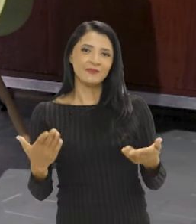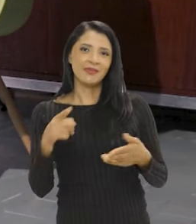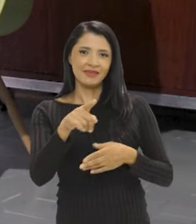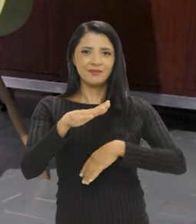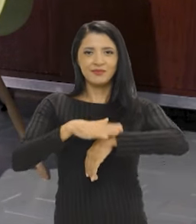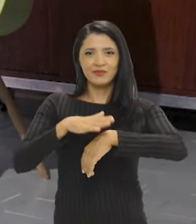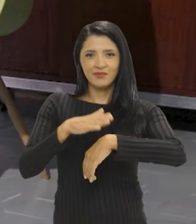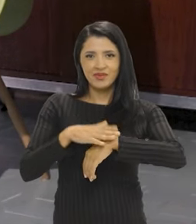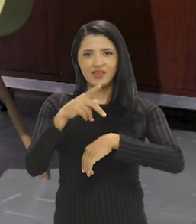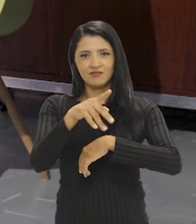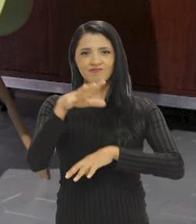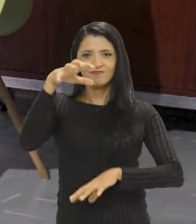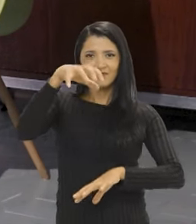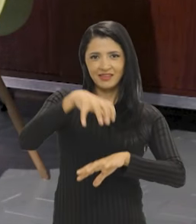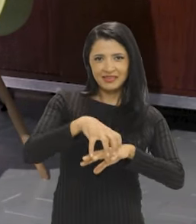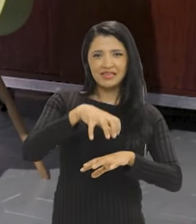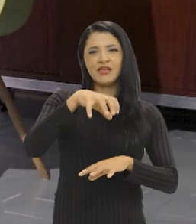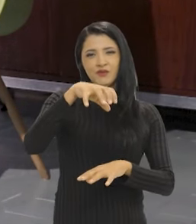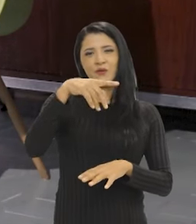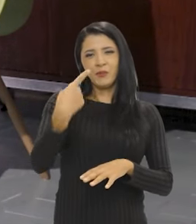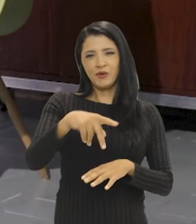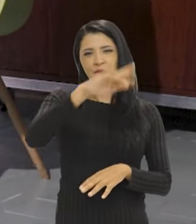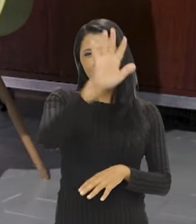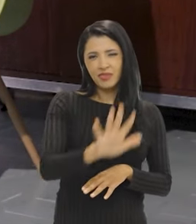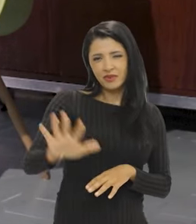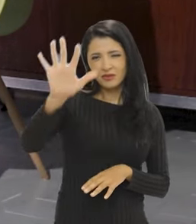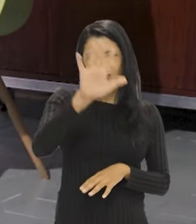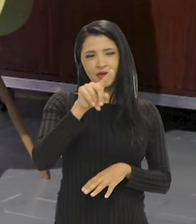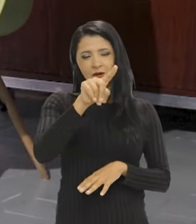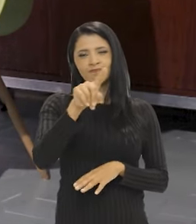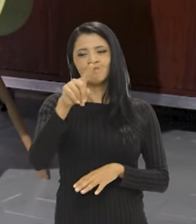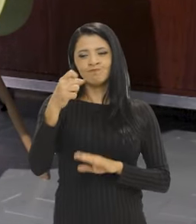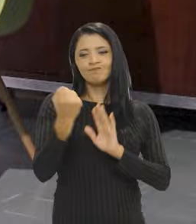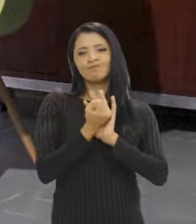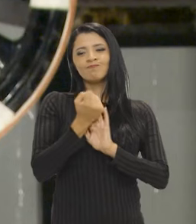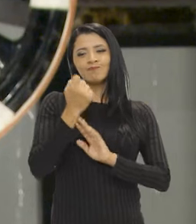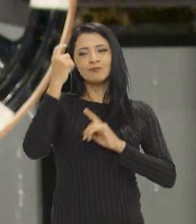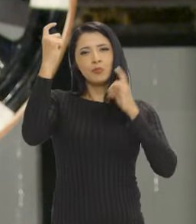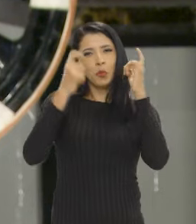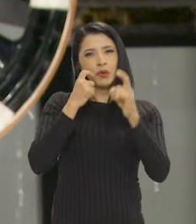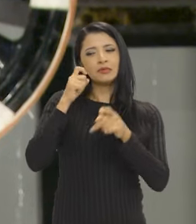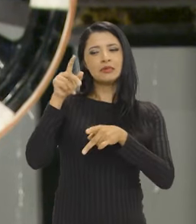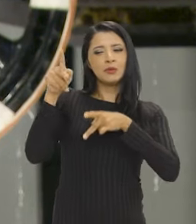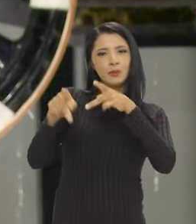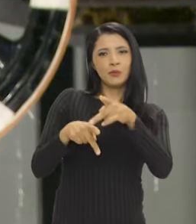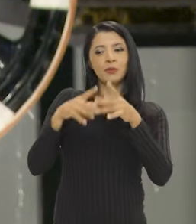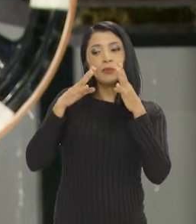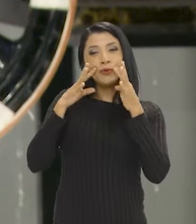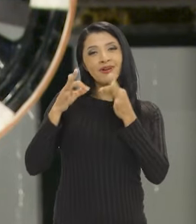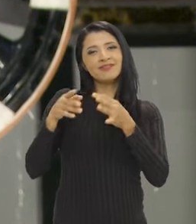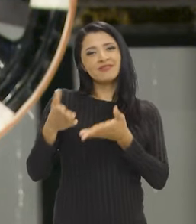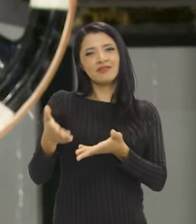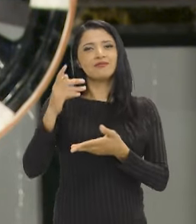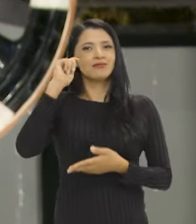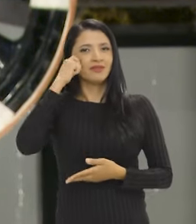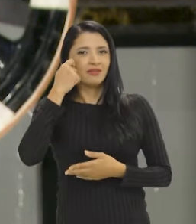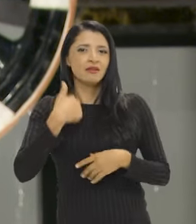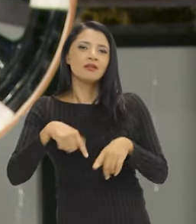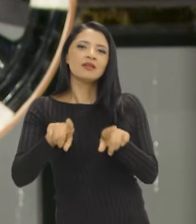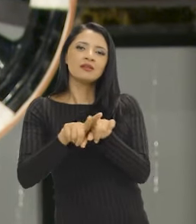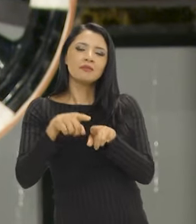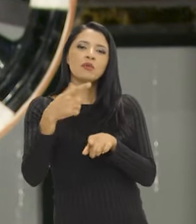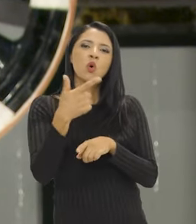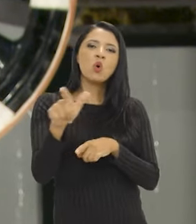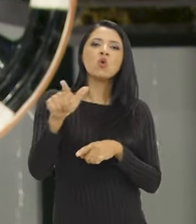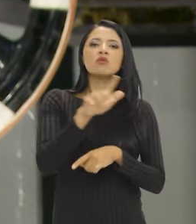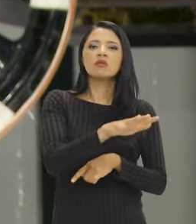esse momento do Arquivo Nacional marca uma preocupação com a população negra, mas também com